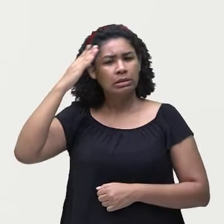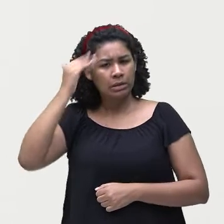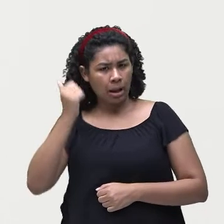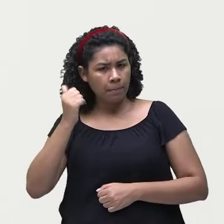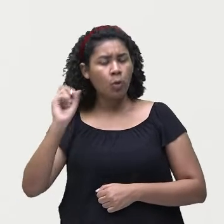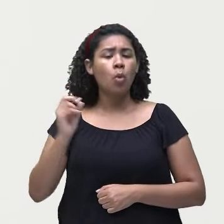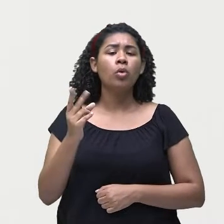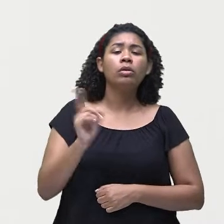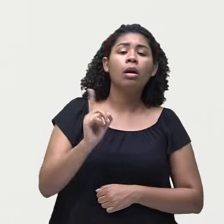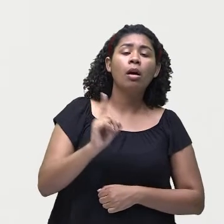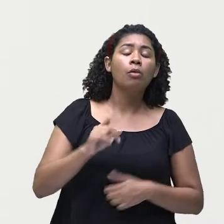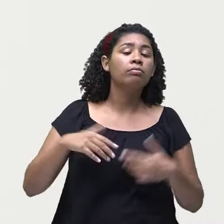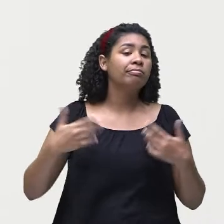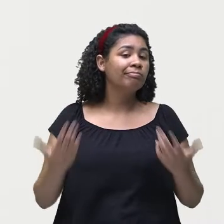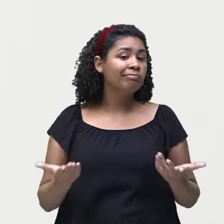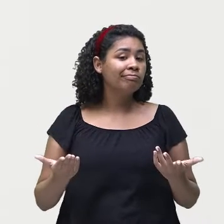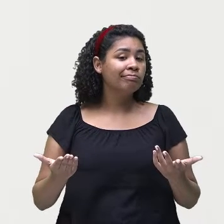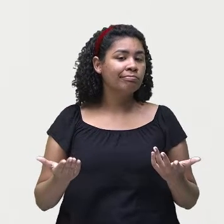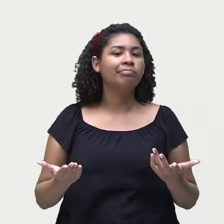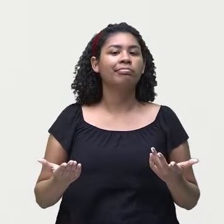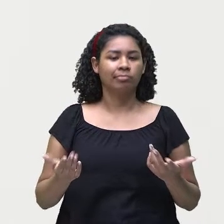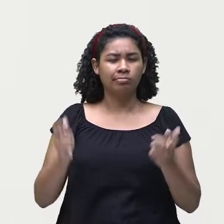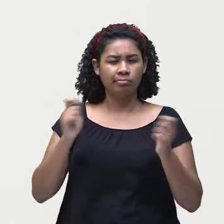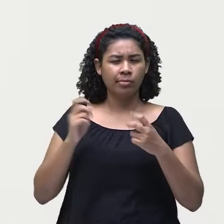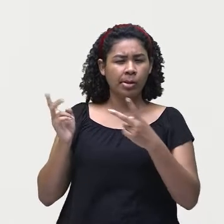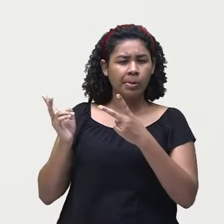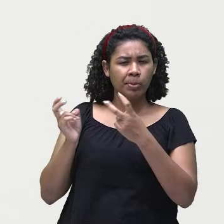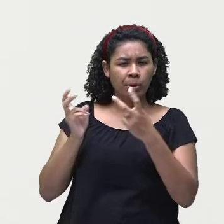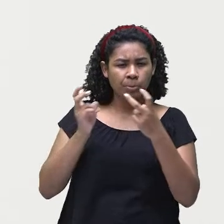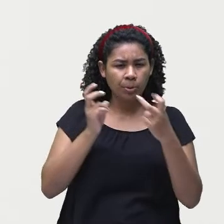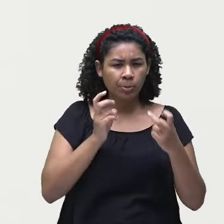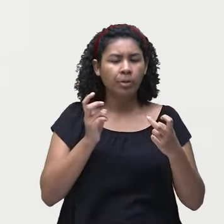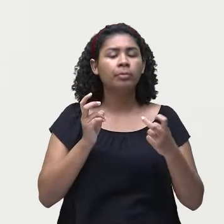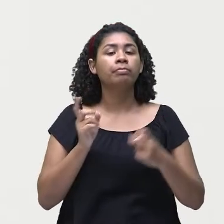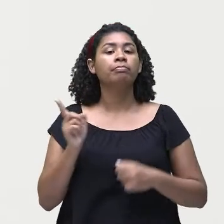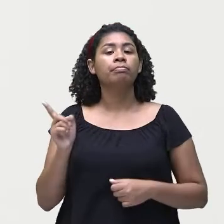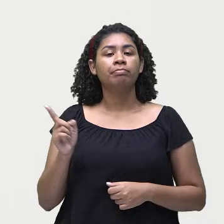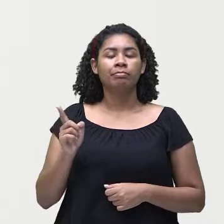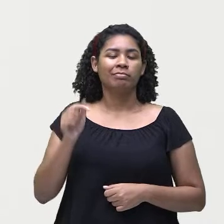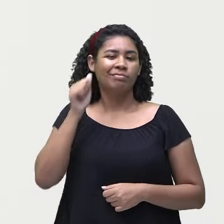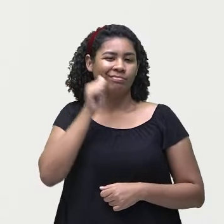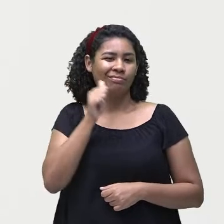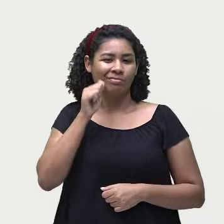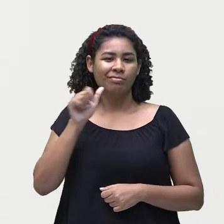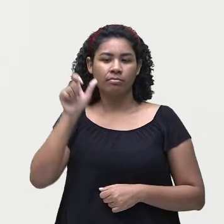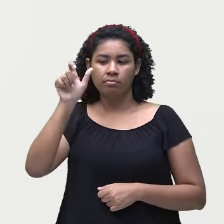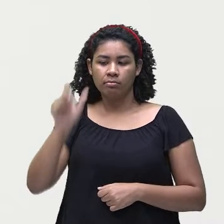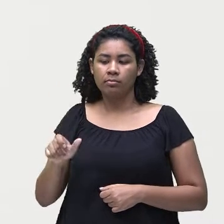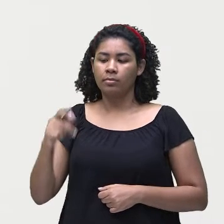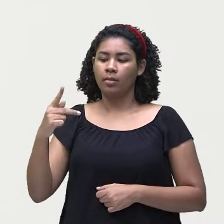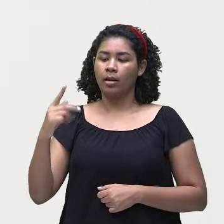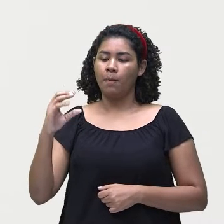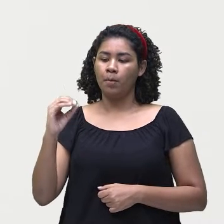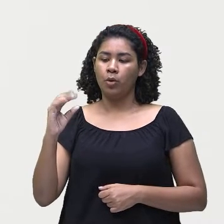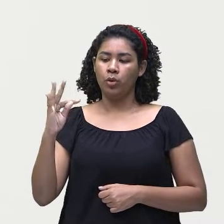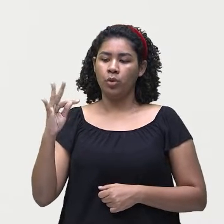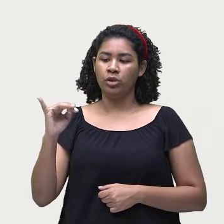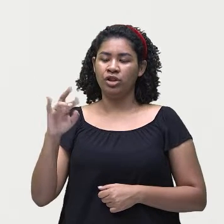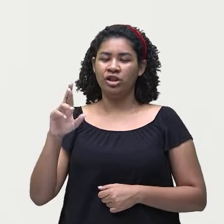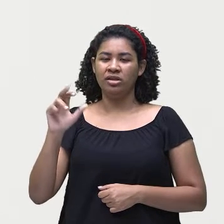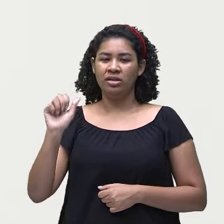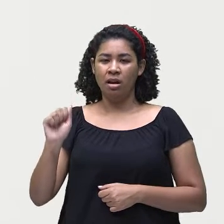habilidade? Bom, de acordo com todas essas informações, a potira não tem essa habilidade de nadar. Não